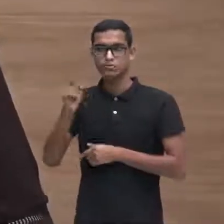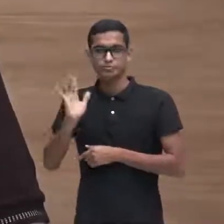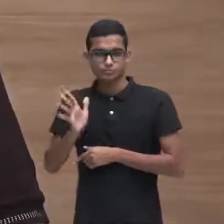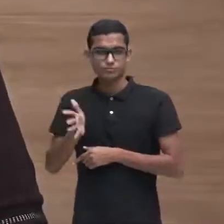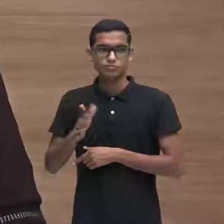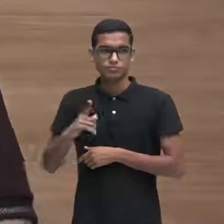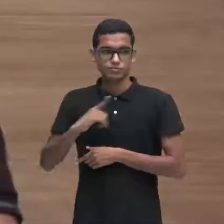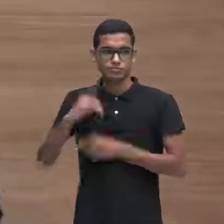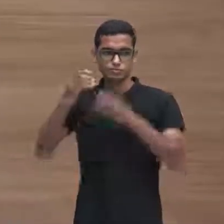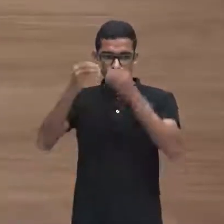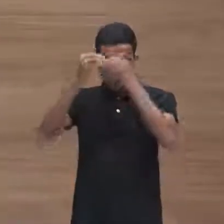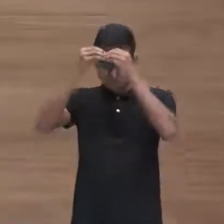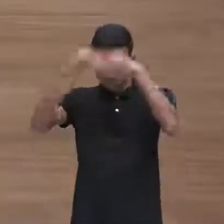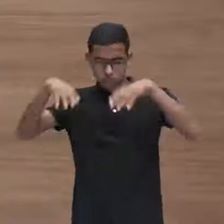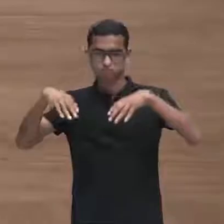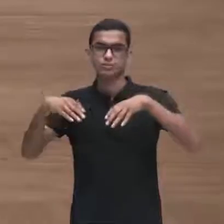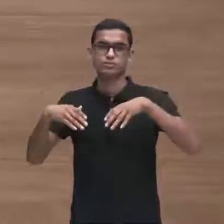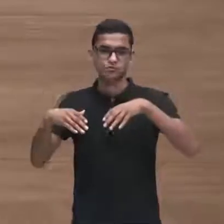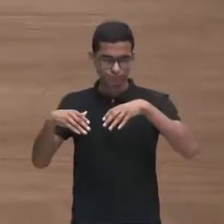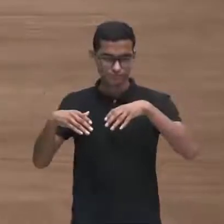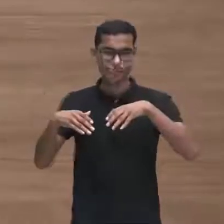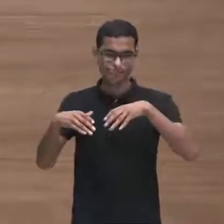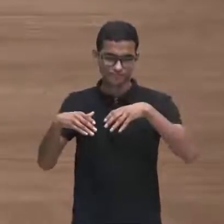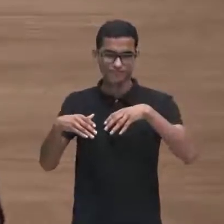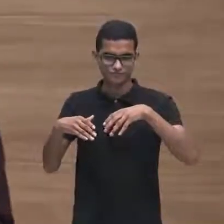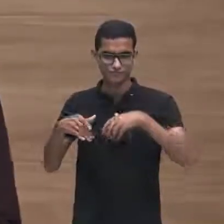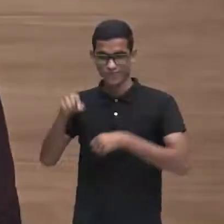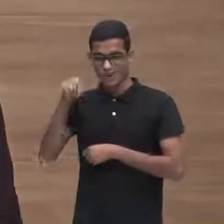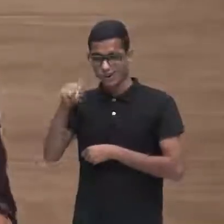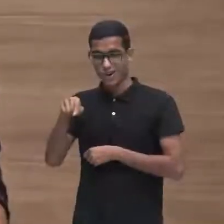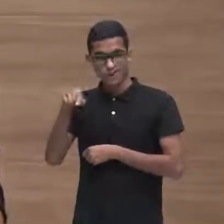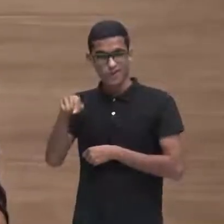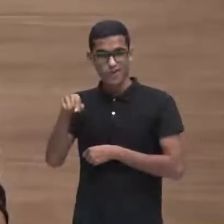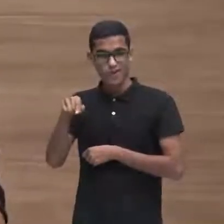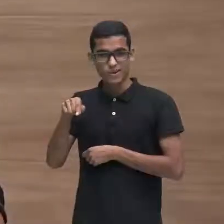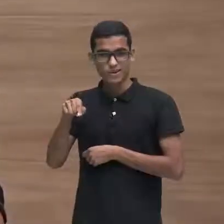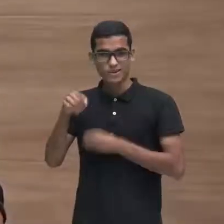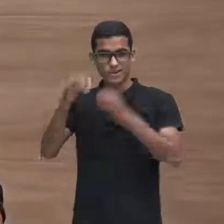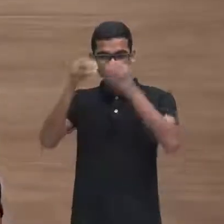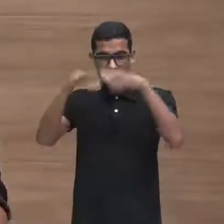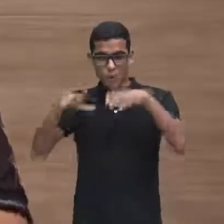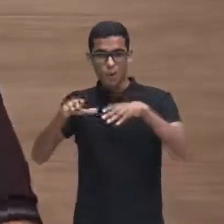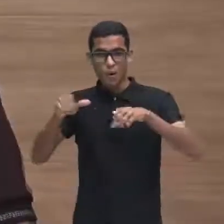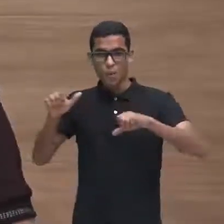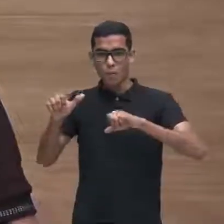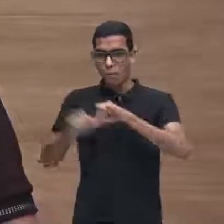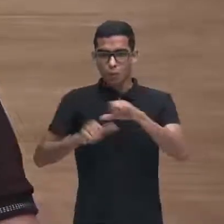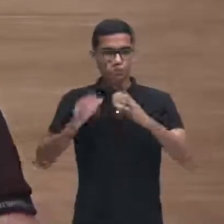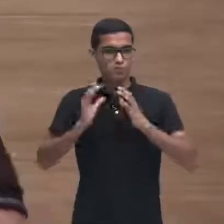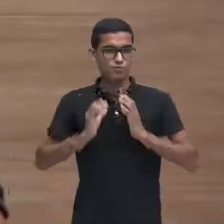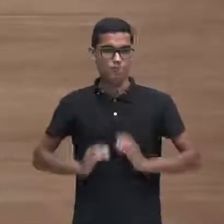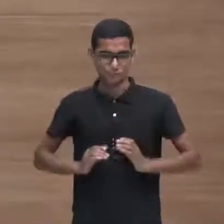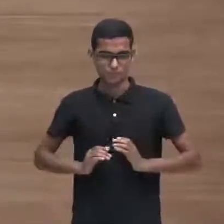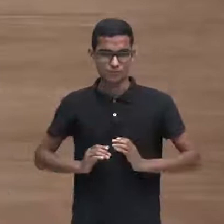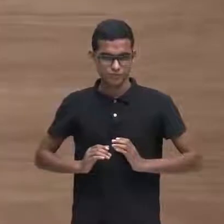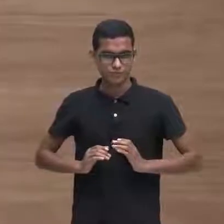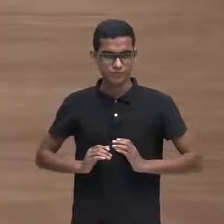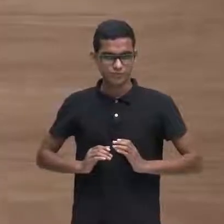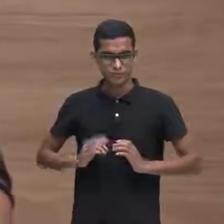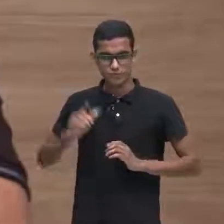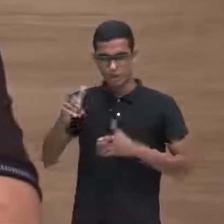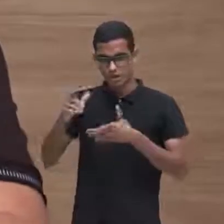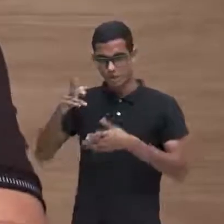Ele deixa de ser o Jorge para ser o câncer. Ele deixa de ser o Jorge